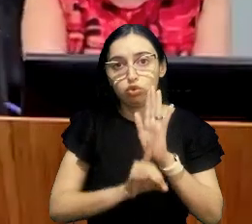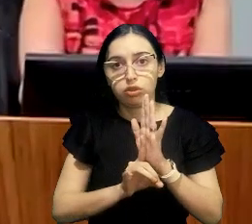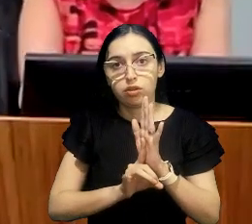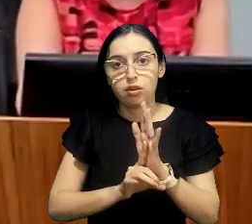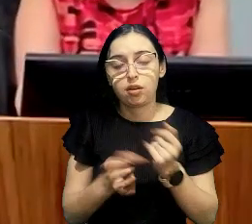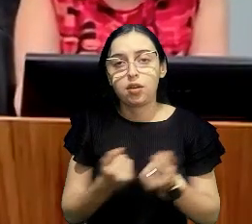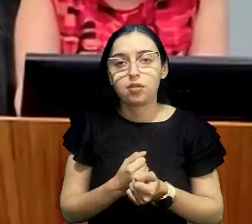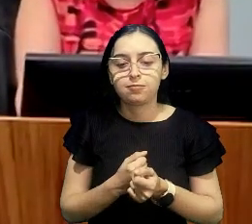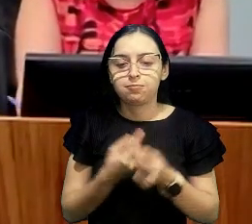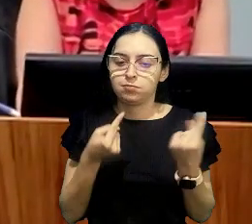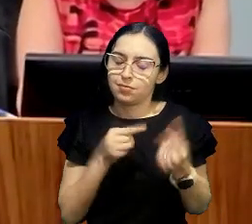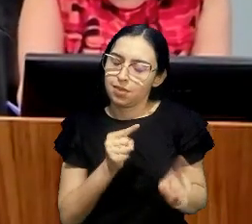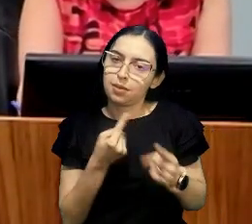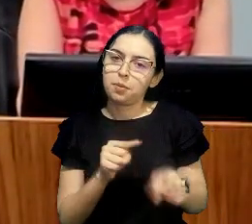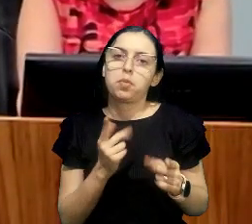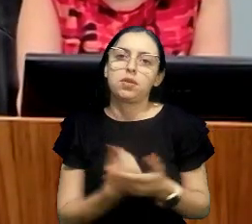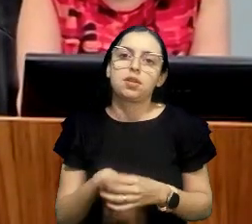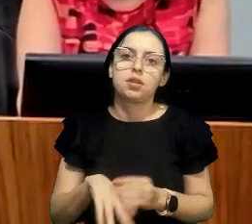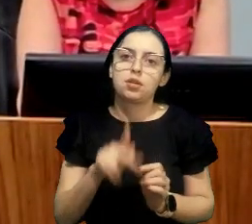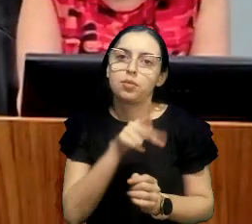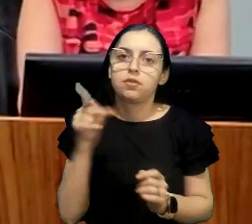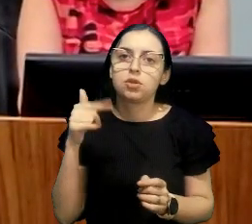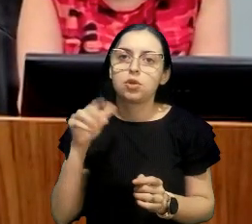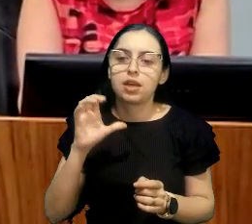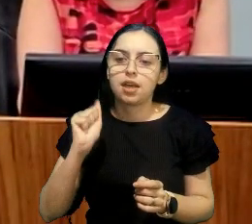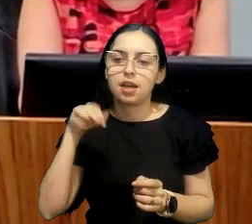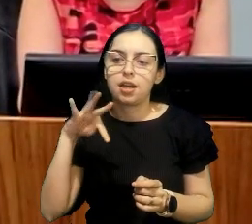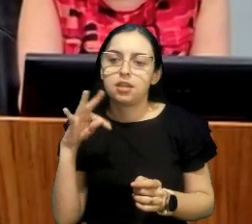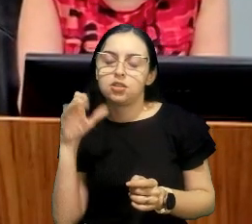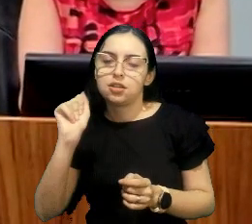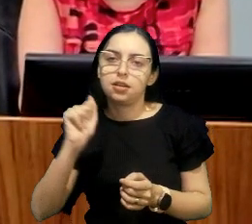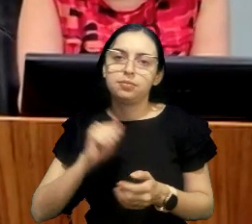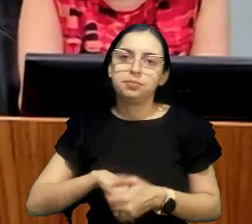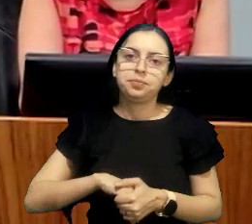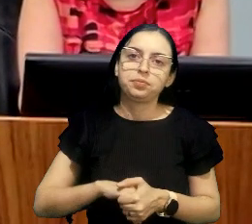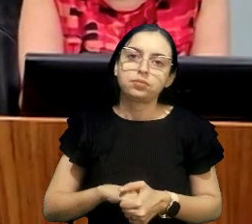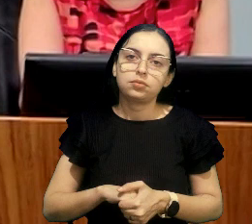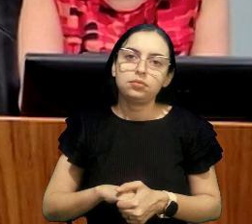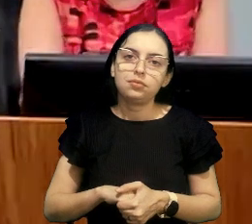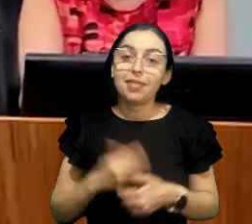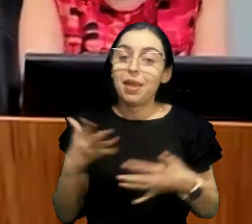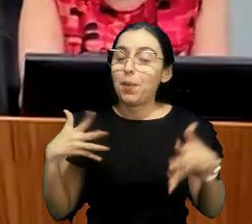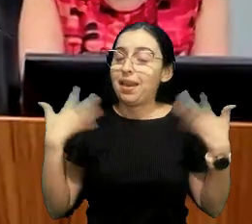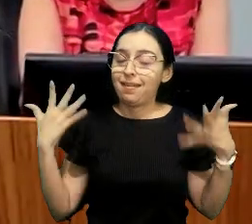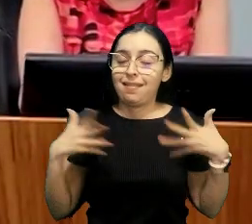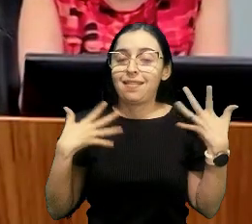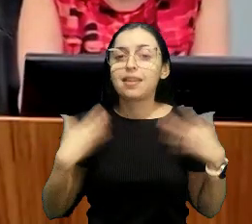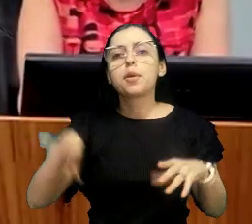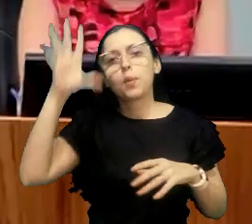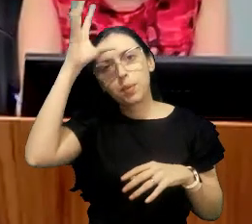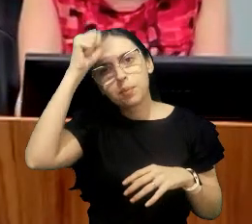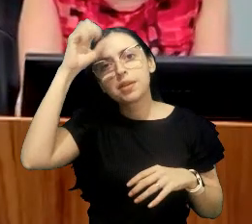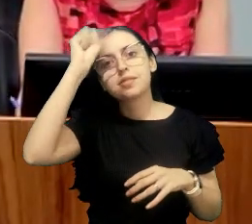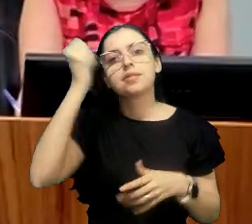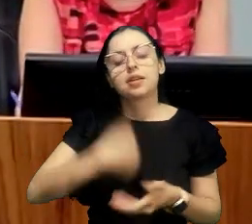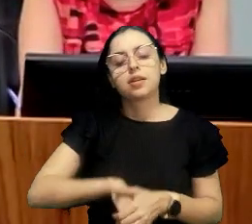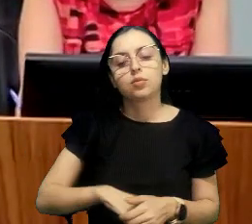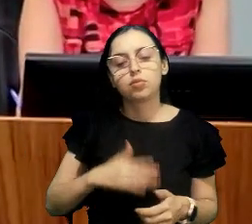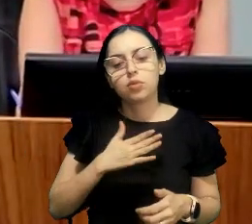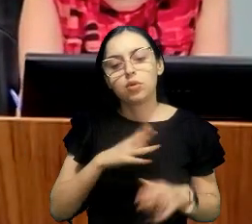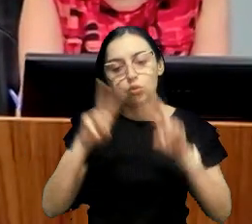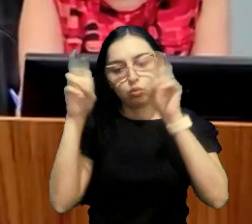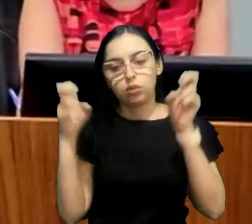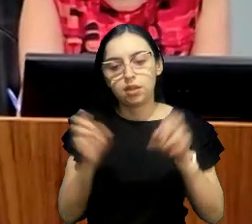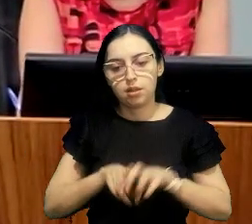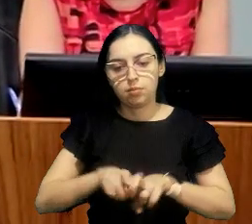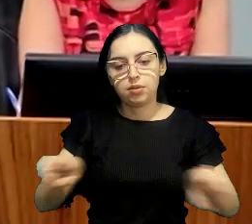uma provocação, professora Cátia, sempre uma alegria, um aprendizado, o tema da nossa